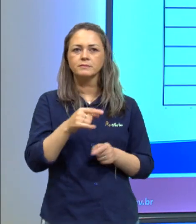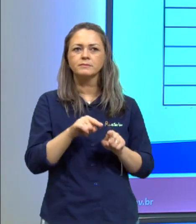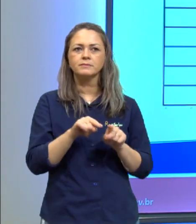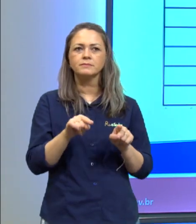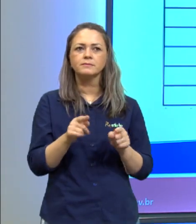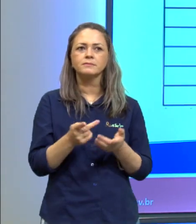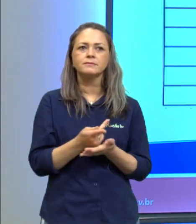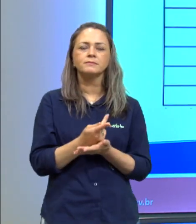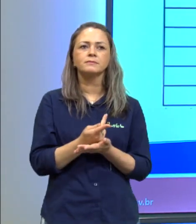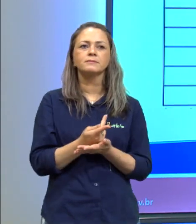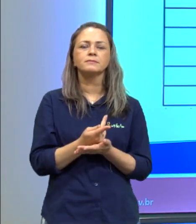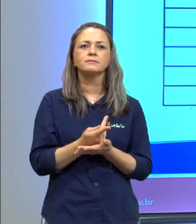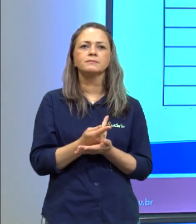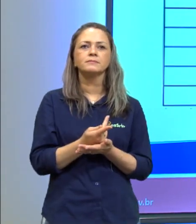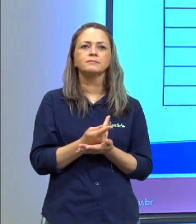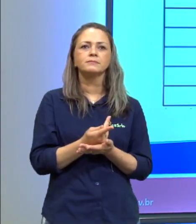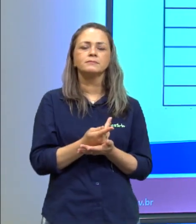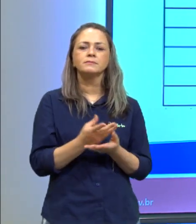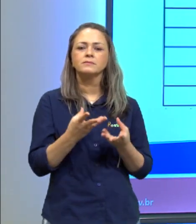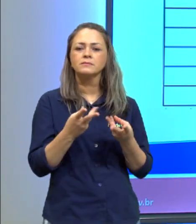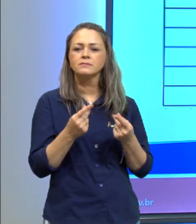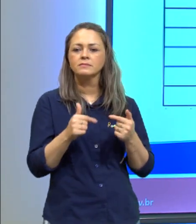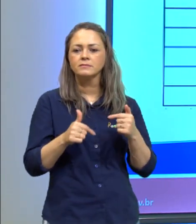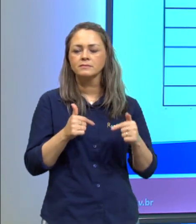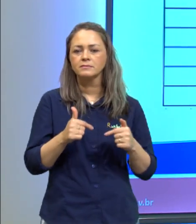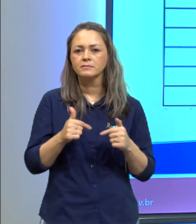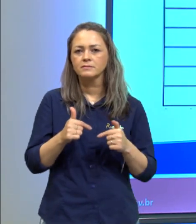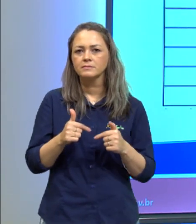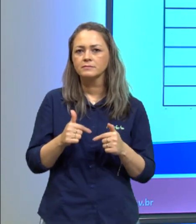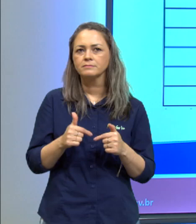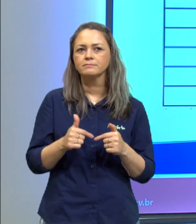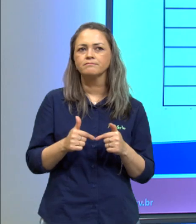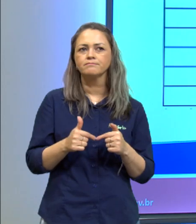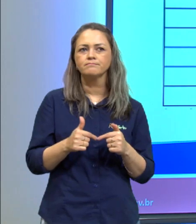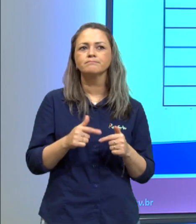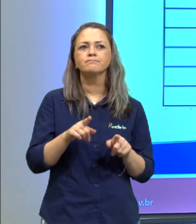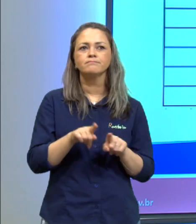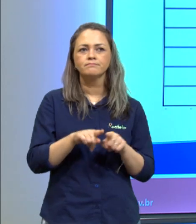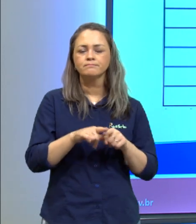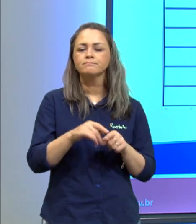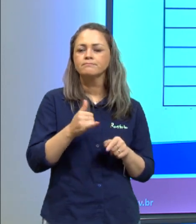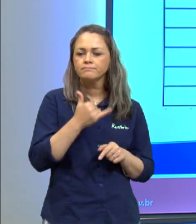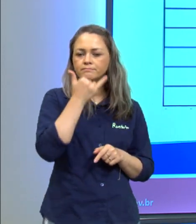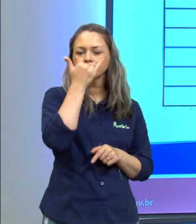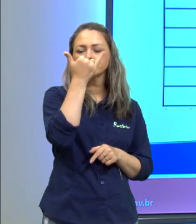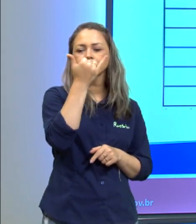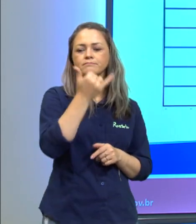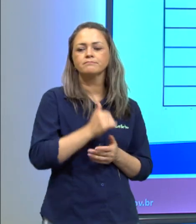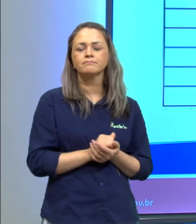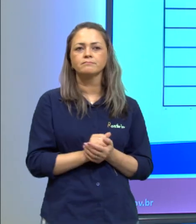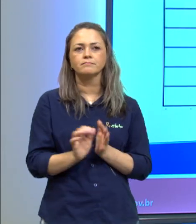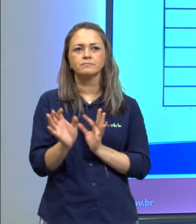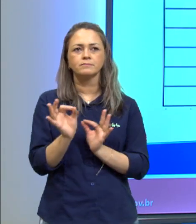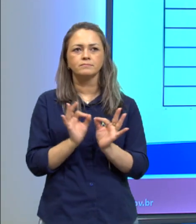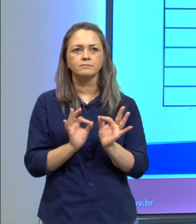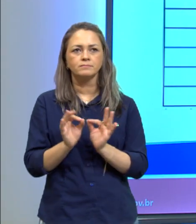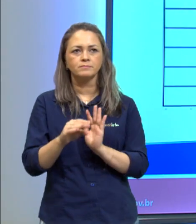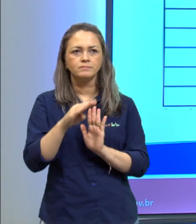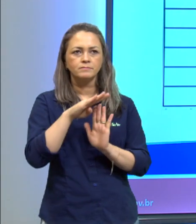e a quantidade de trabalhadores que sofreram esse acidente para organizarmos esse rol